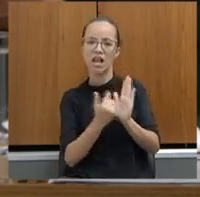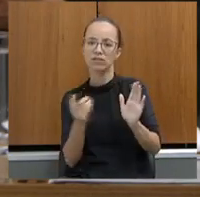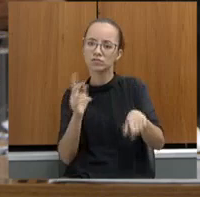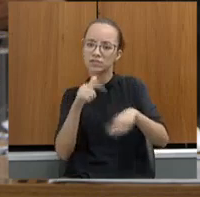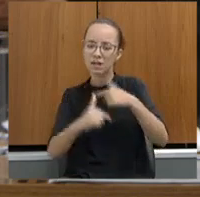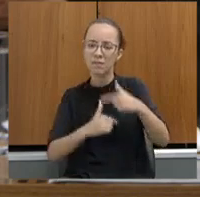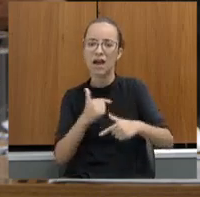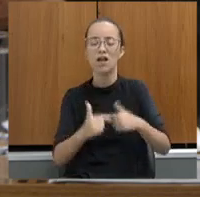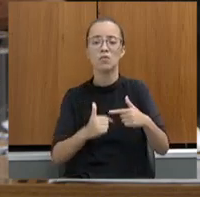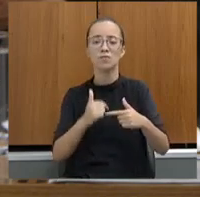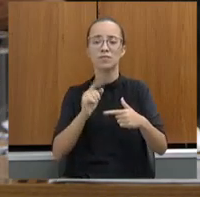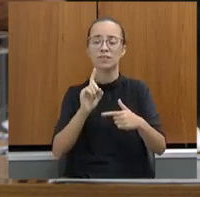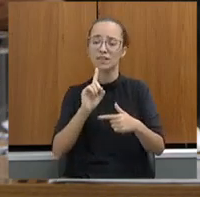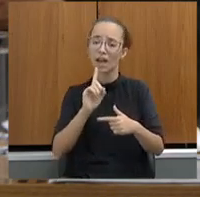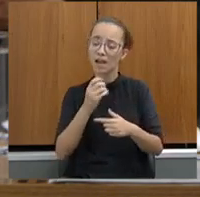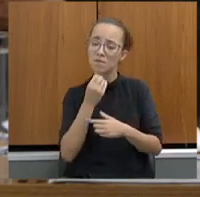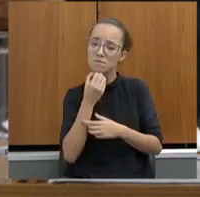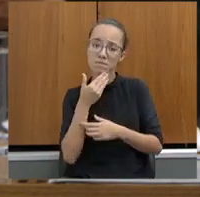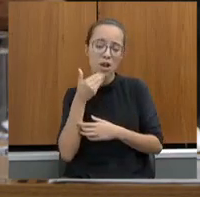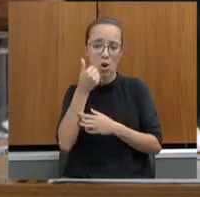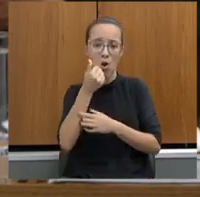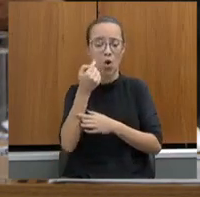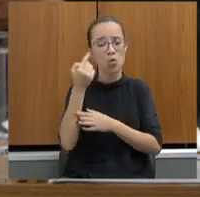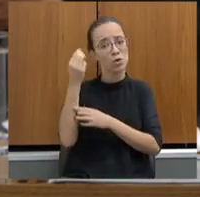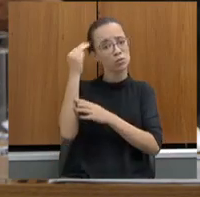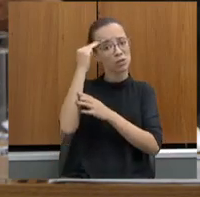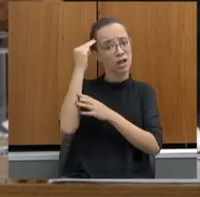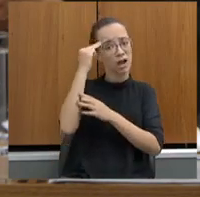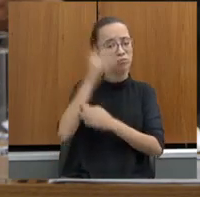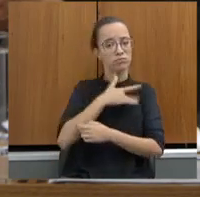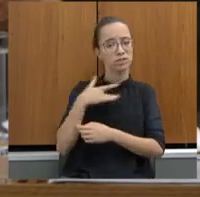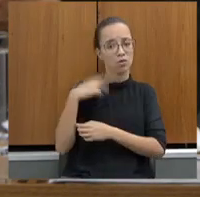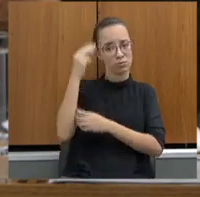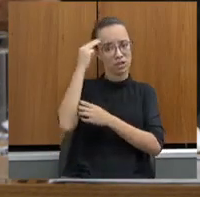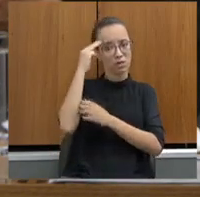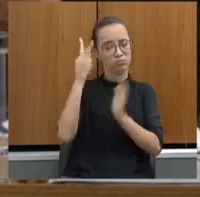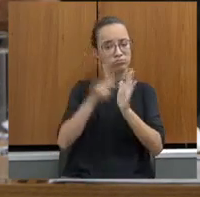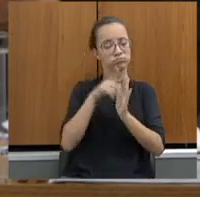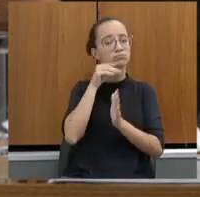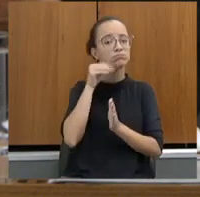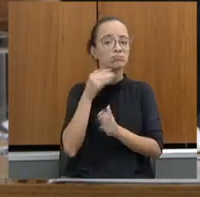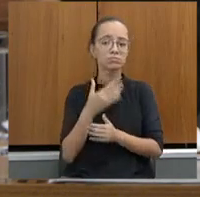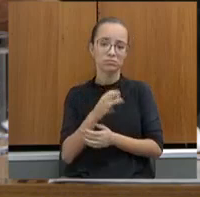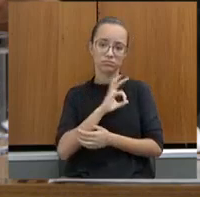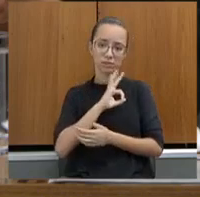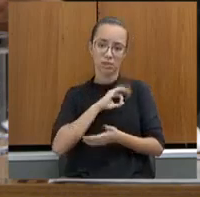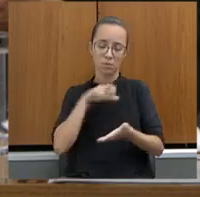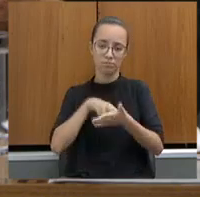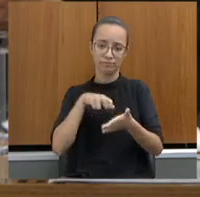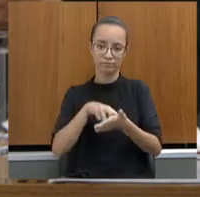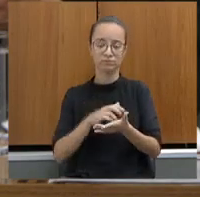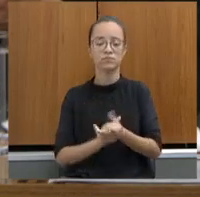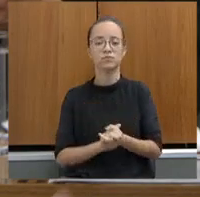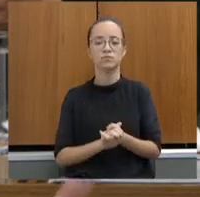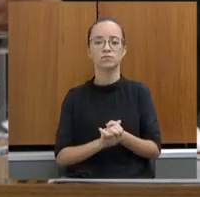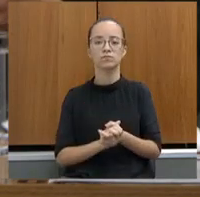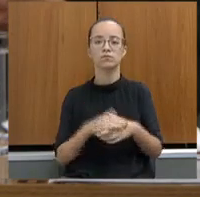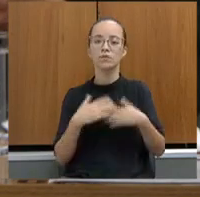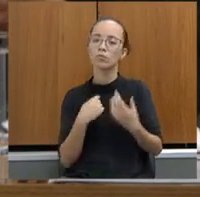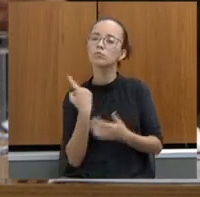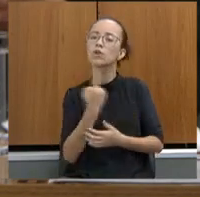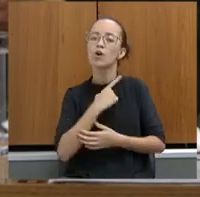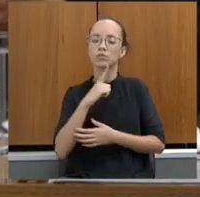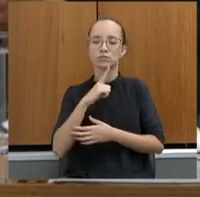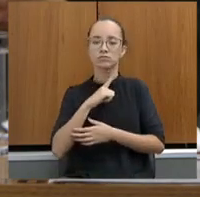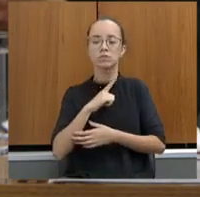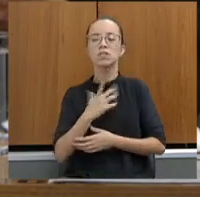é uma escala que atende também à saúde mental do policial penal. Então, nós tivemos que